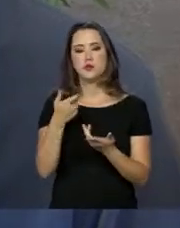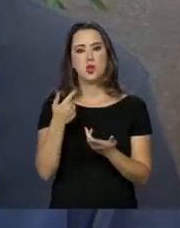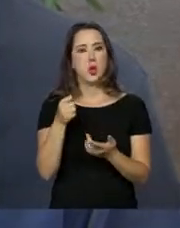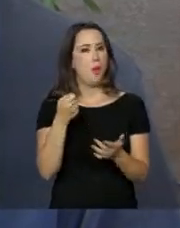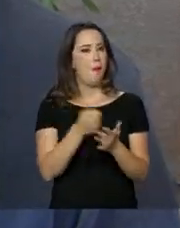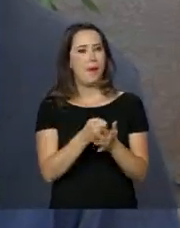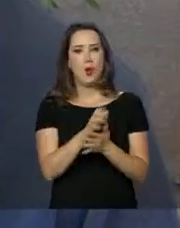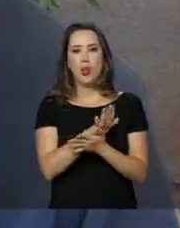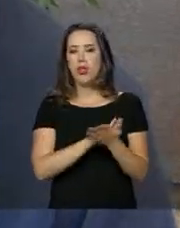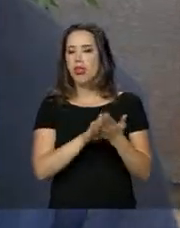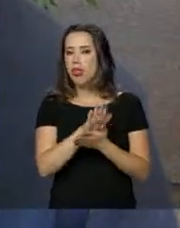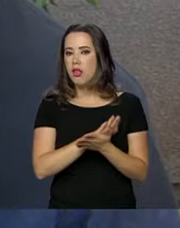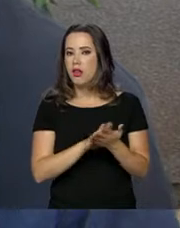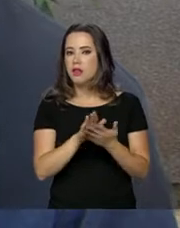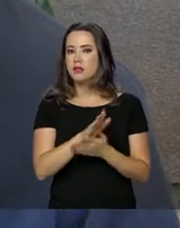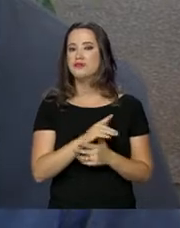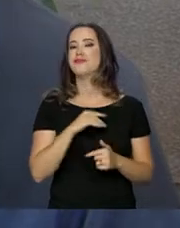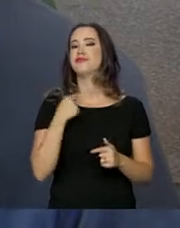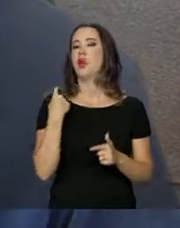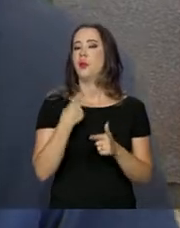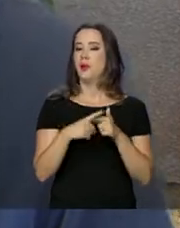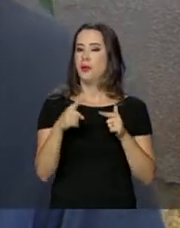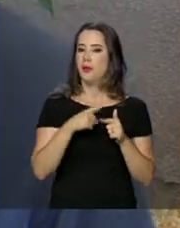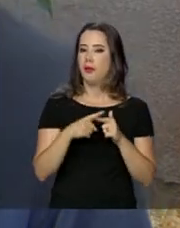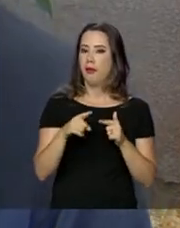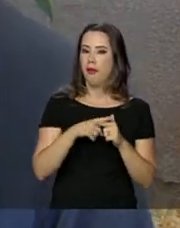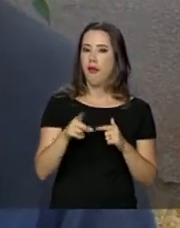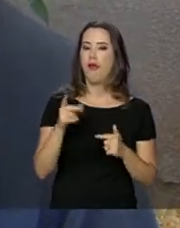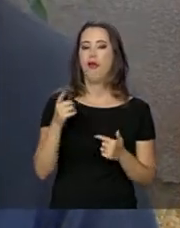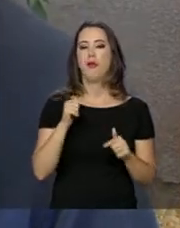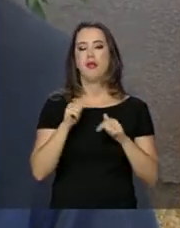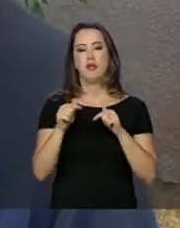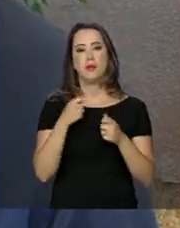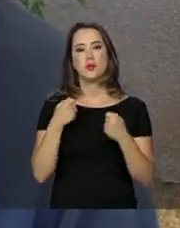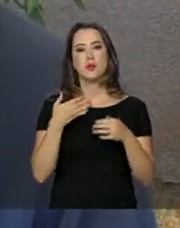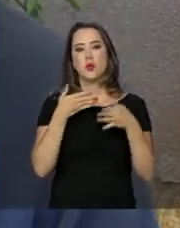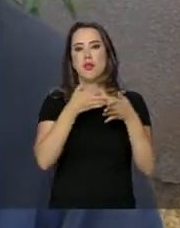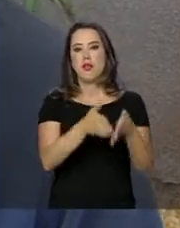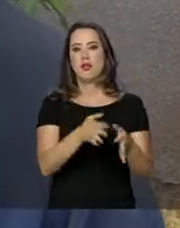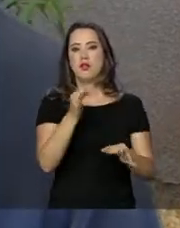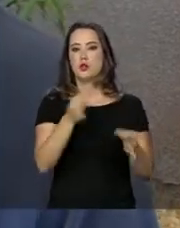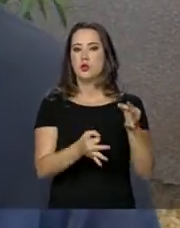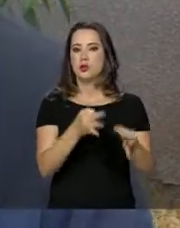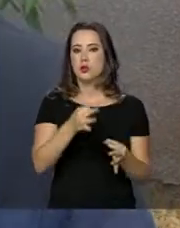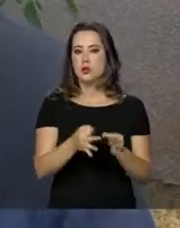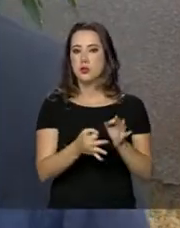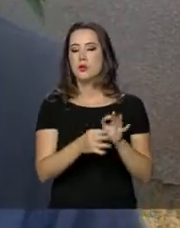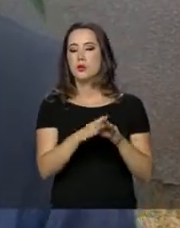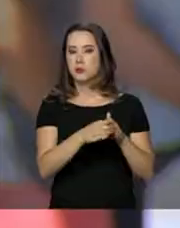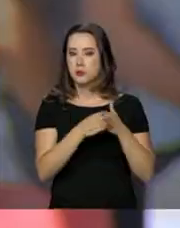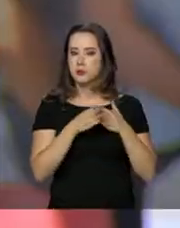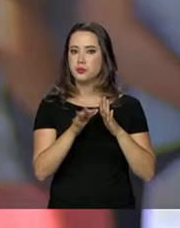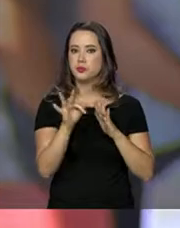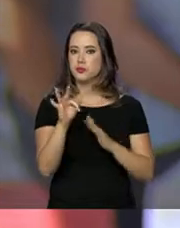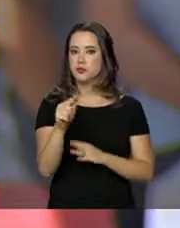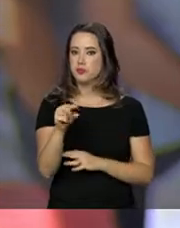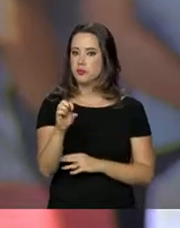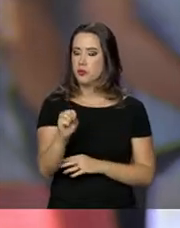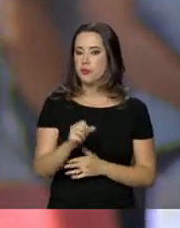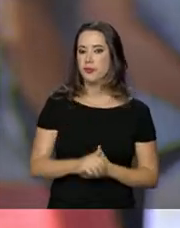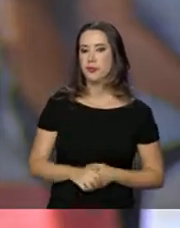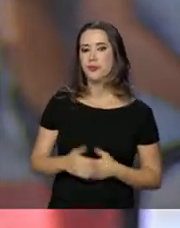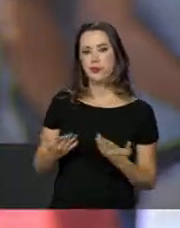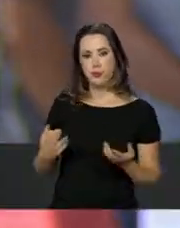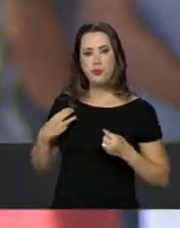que eles não tinham pago. E aí foi uma trabalheira, porque o advogado teve que entrar na justiça para poder reaver esse dinheiro do FGTS. O Ministério do